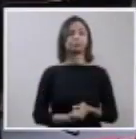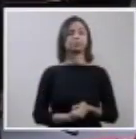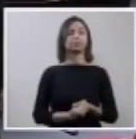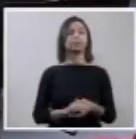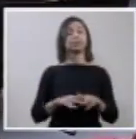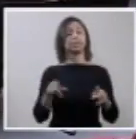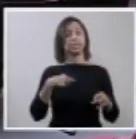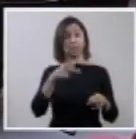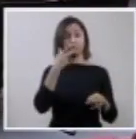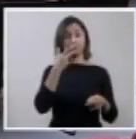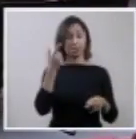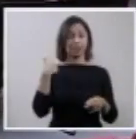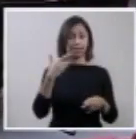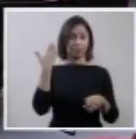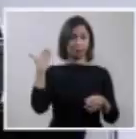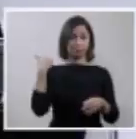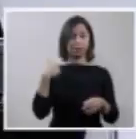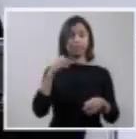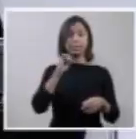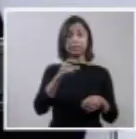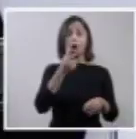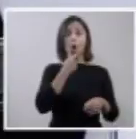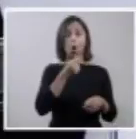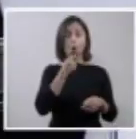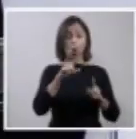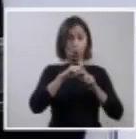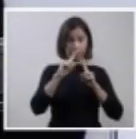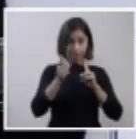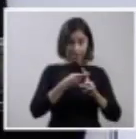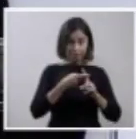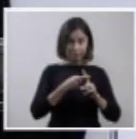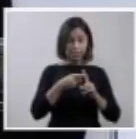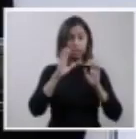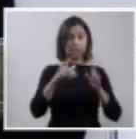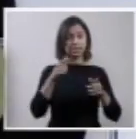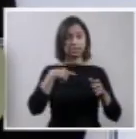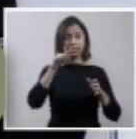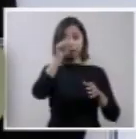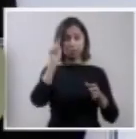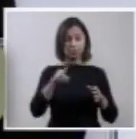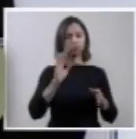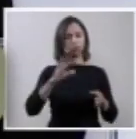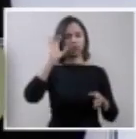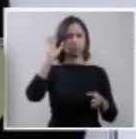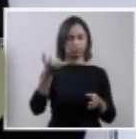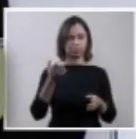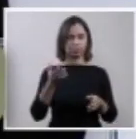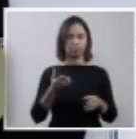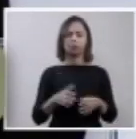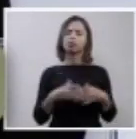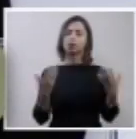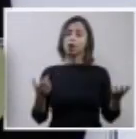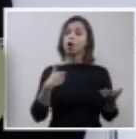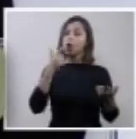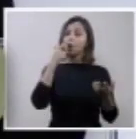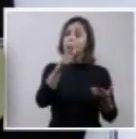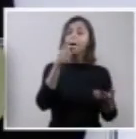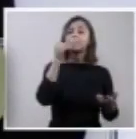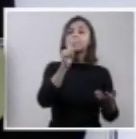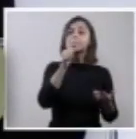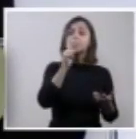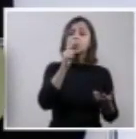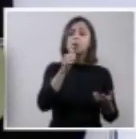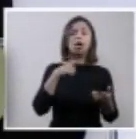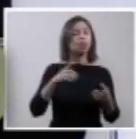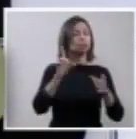engravidassem, muitas dessas questões já estariam resolvidas há muito tempo. Veja, uma mulher tem o direito, em caso de estupro, de